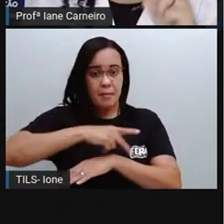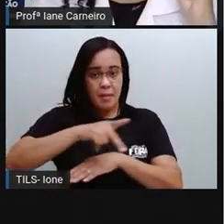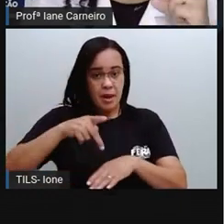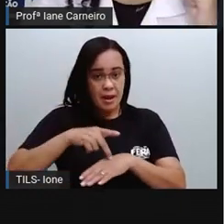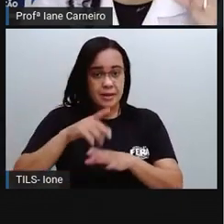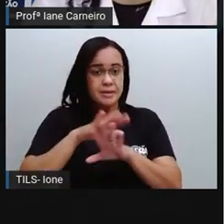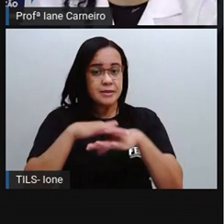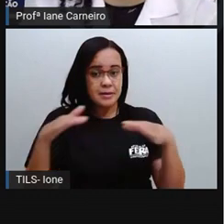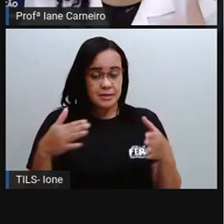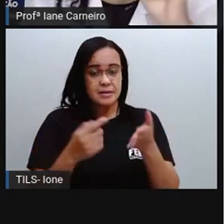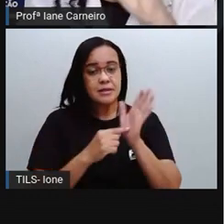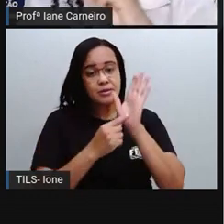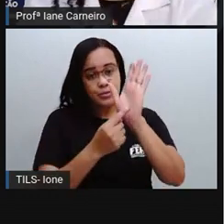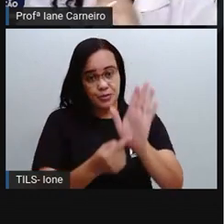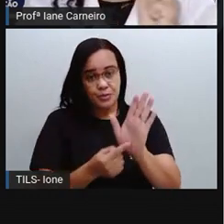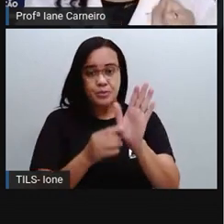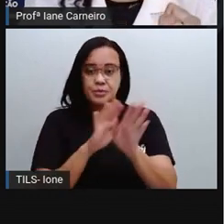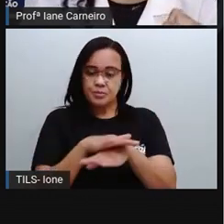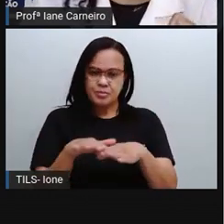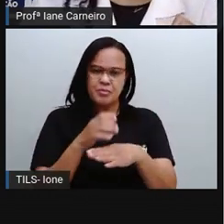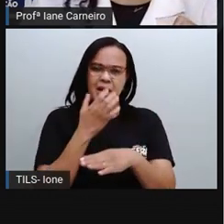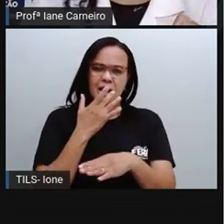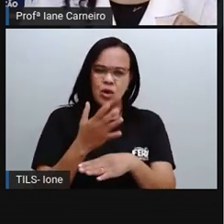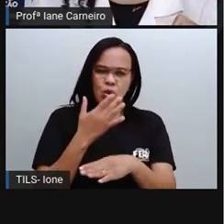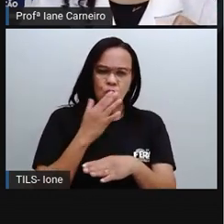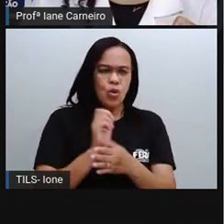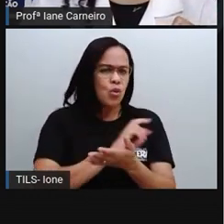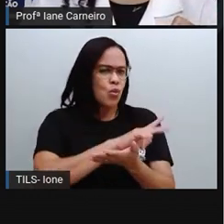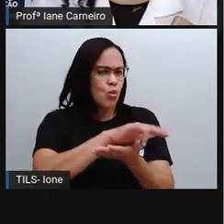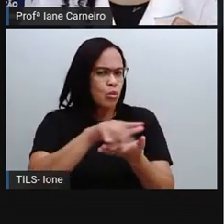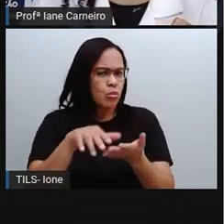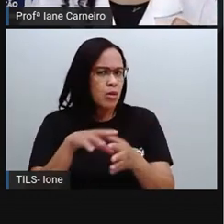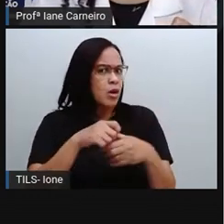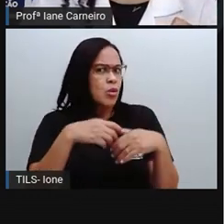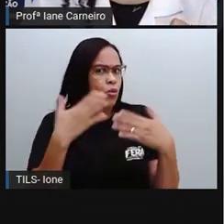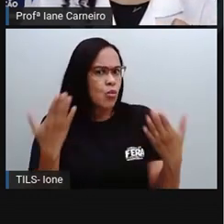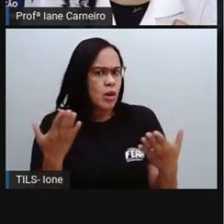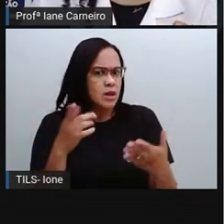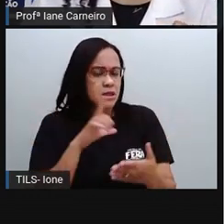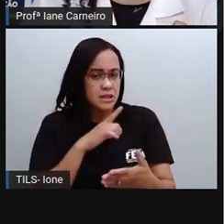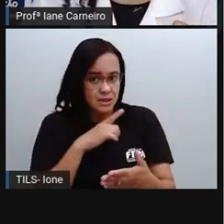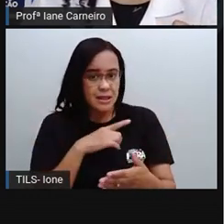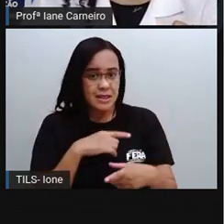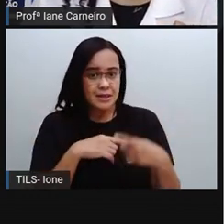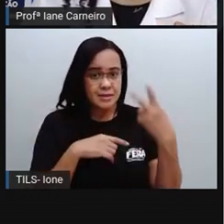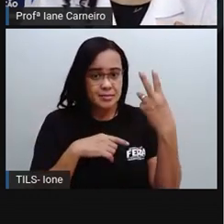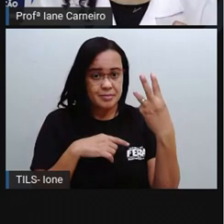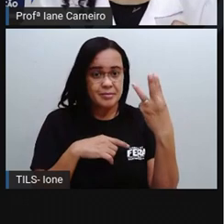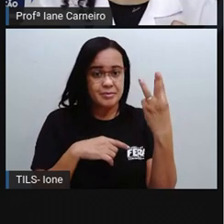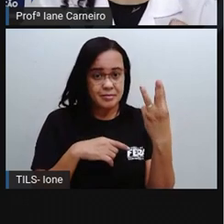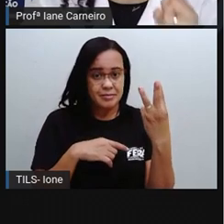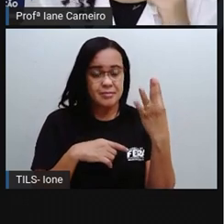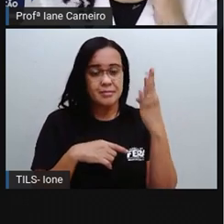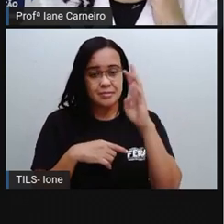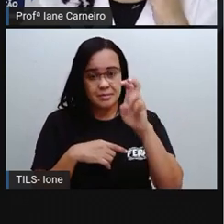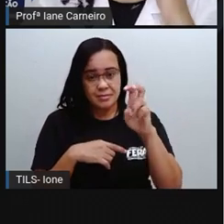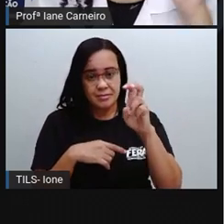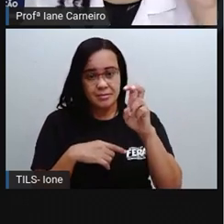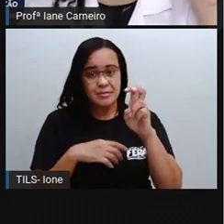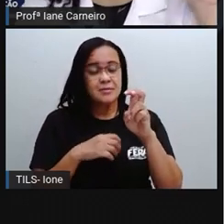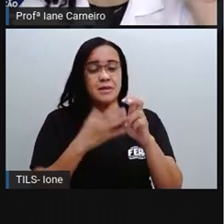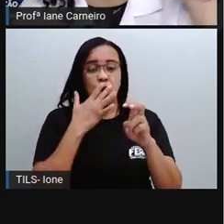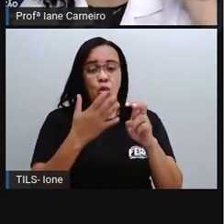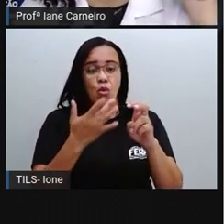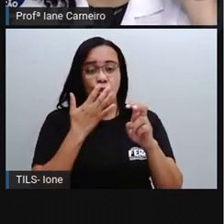tem, vamos ver quantas cores tem aí nesse mapa? Vamos lá, ó. Uma, duas, três, quatro, cinco.